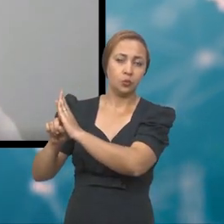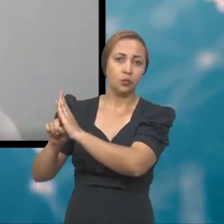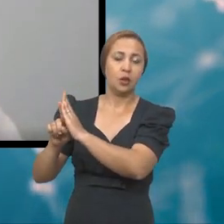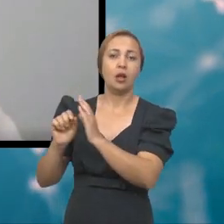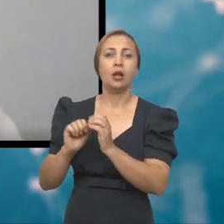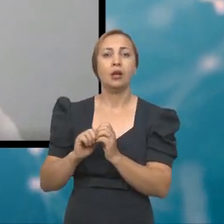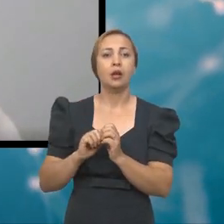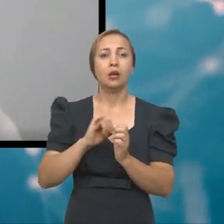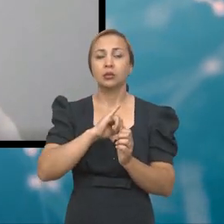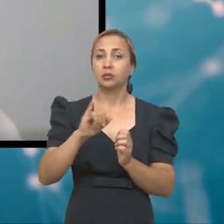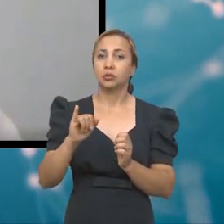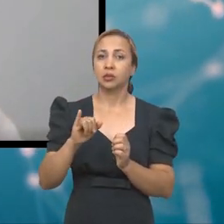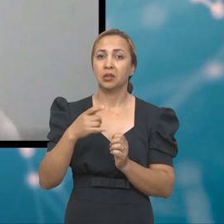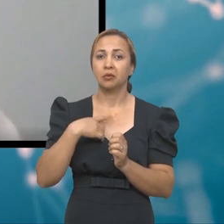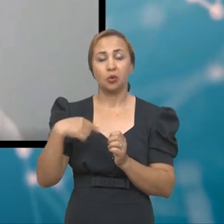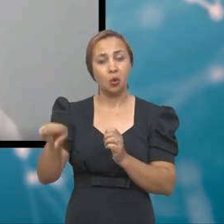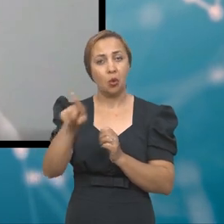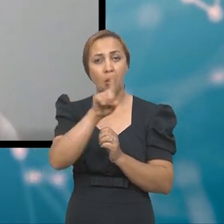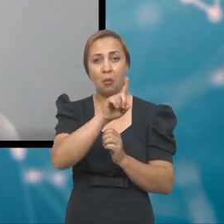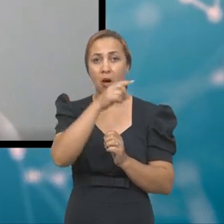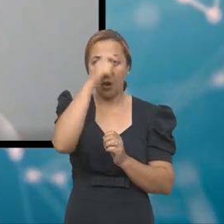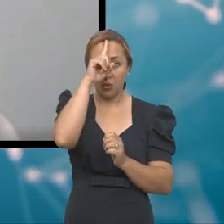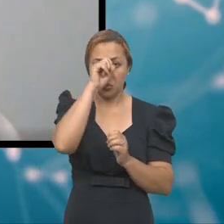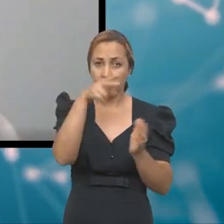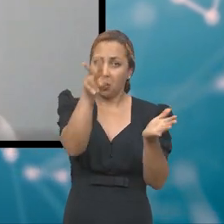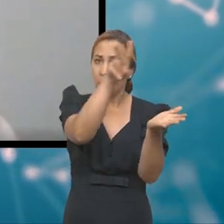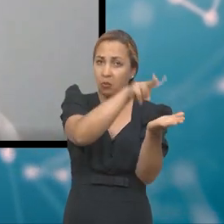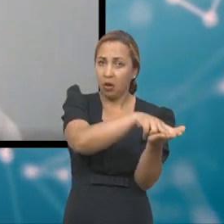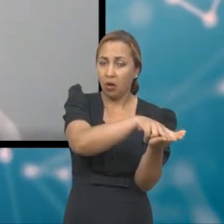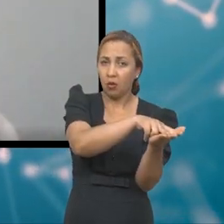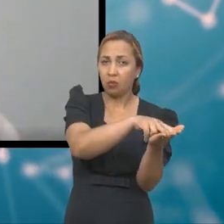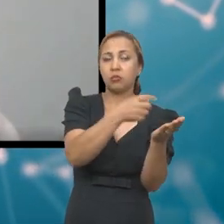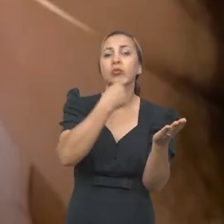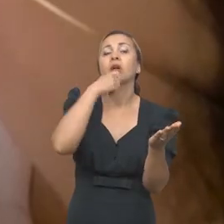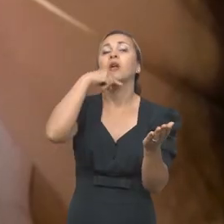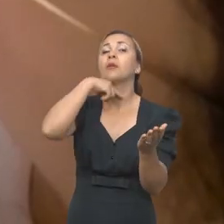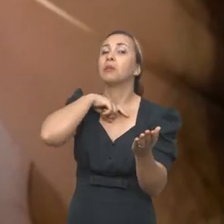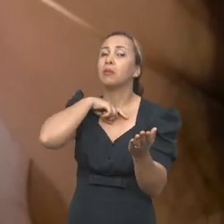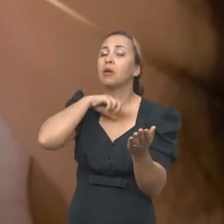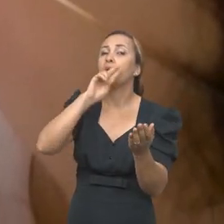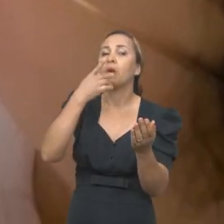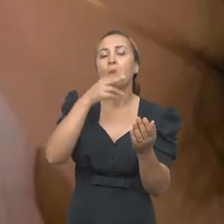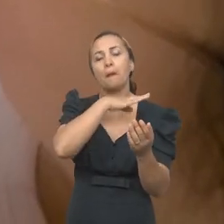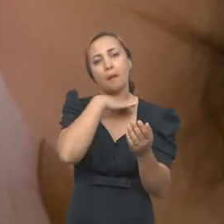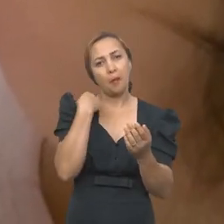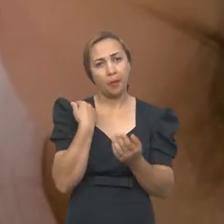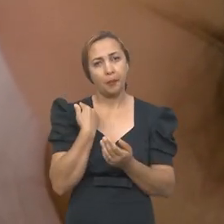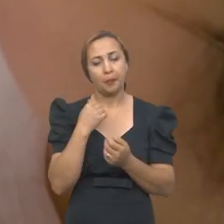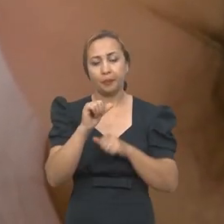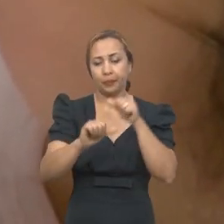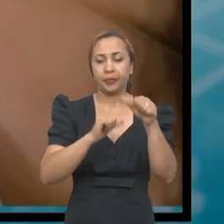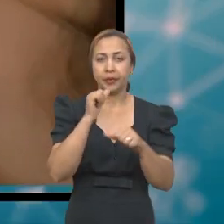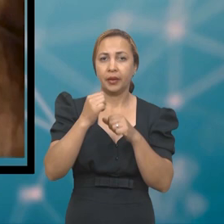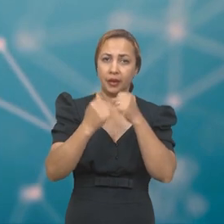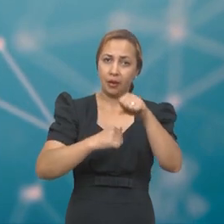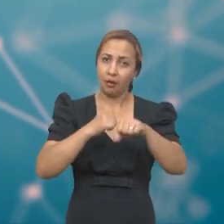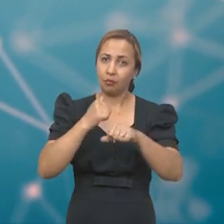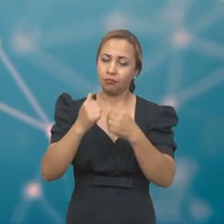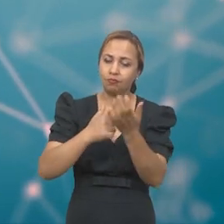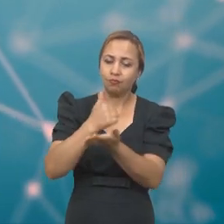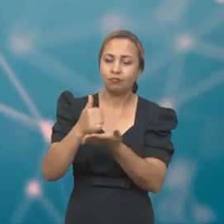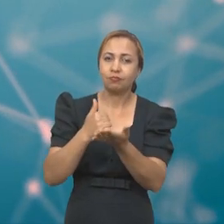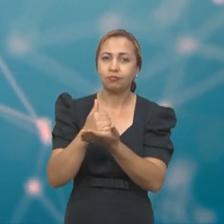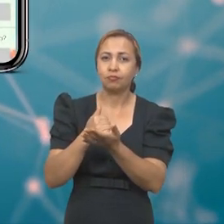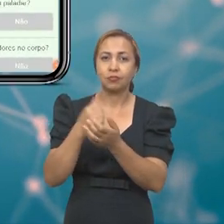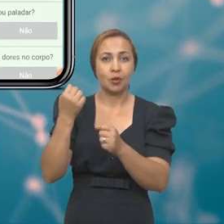foram internados ou foram entubados ou vieram a óbito. Então, com base nesses dados, a gente desenvolveu um algoritmo